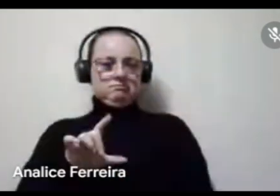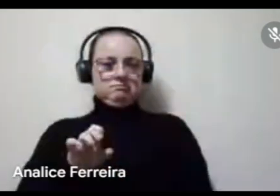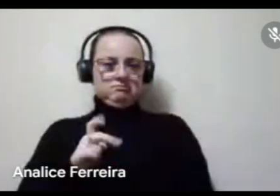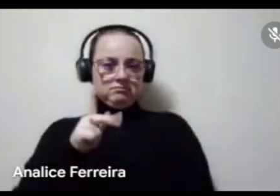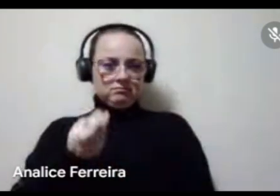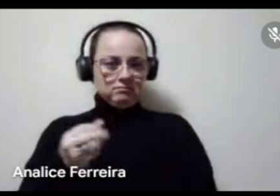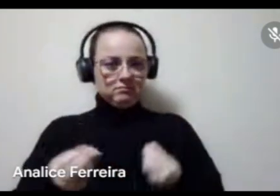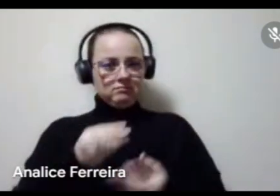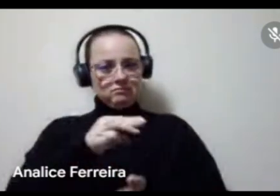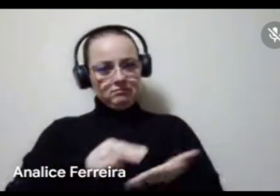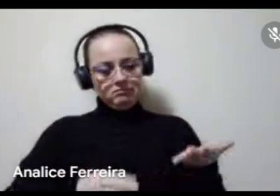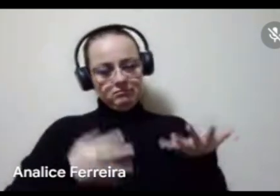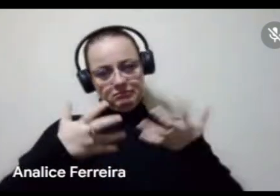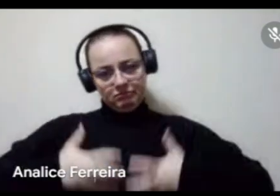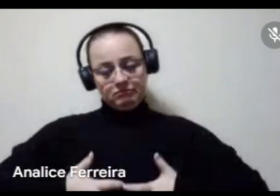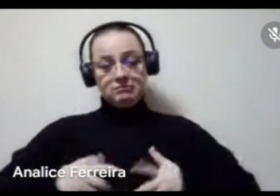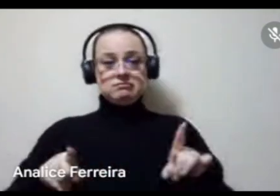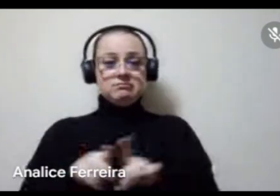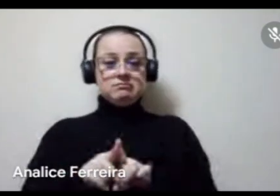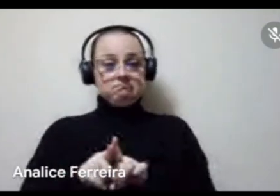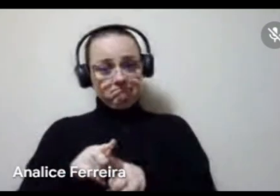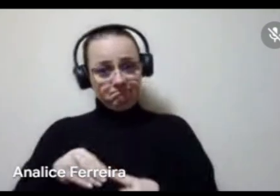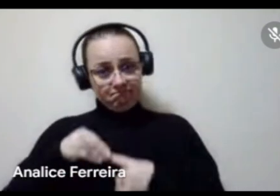metodologia, justamente para ajudar